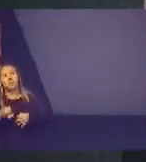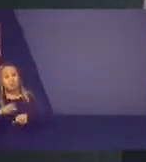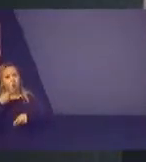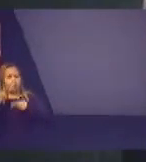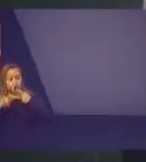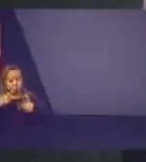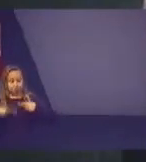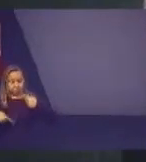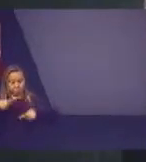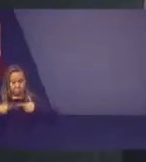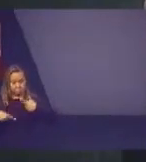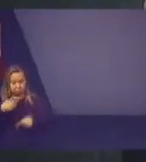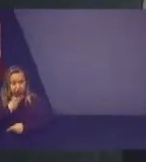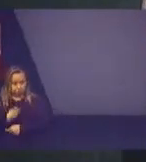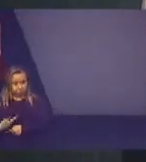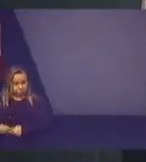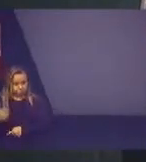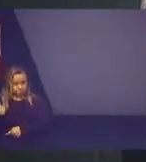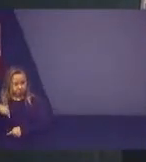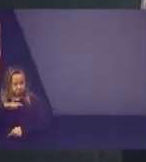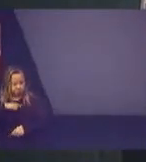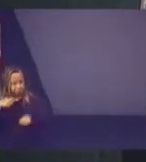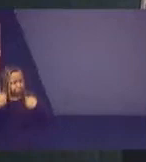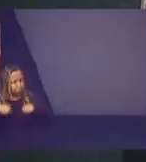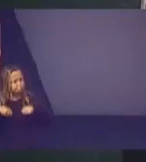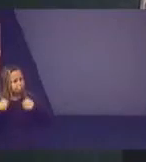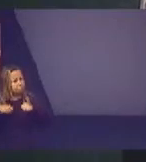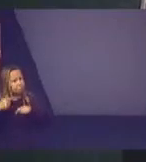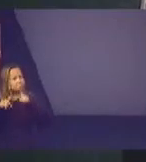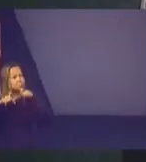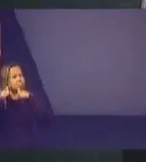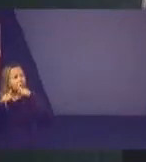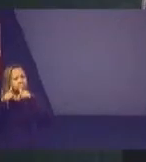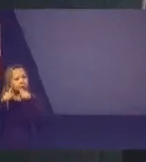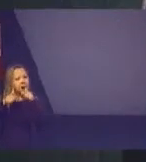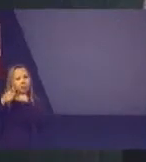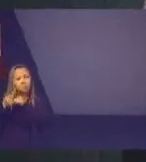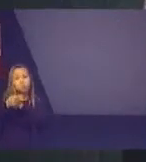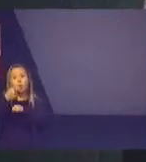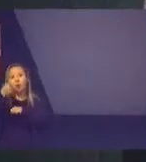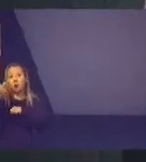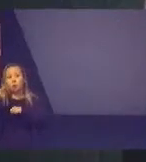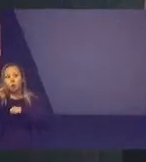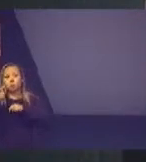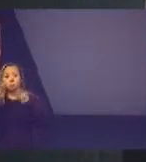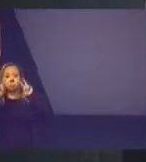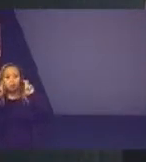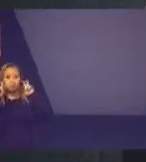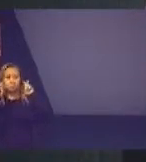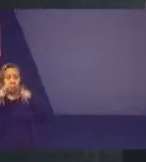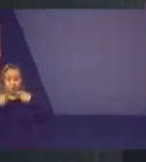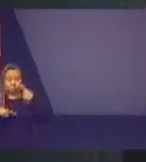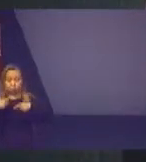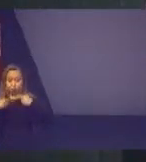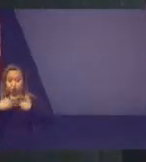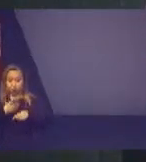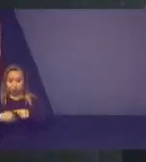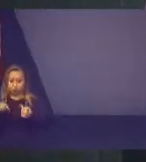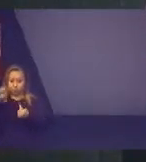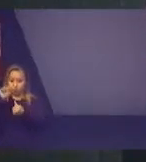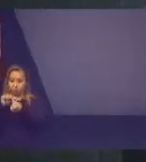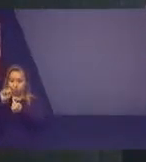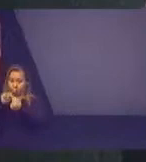políticas públicas Nós precisamos trabalhar como um dos requisitos de políticas públicas Com metas e